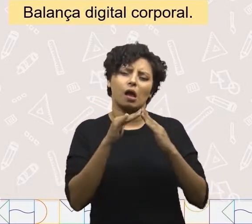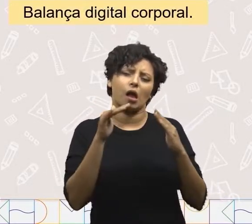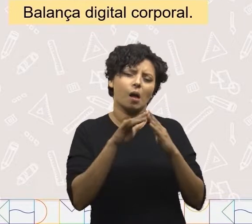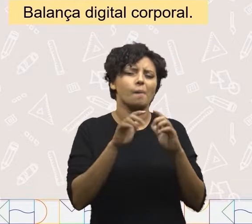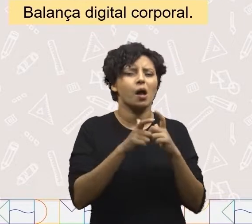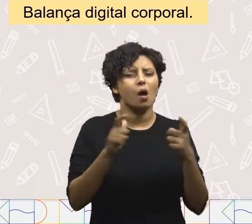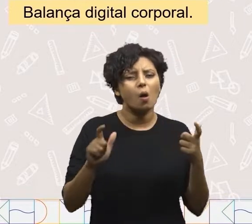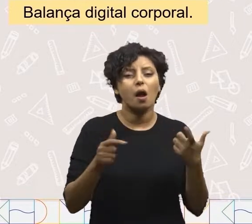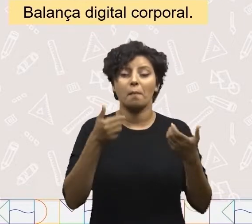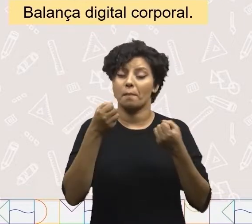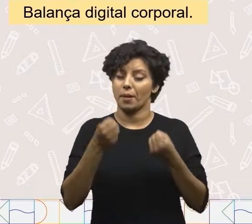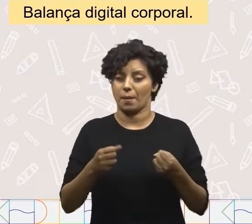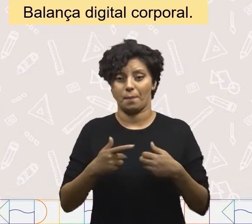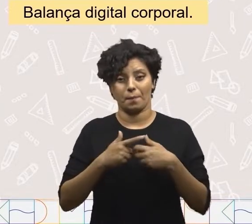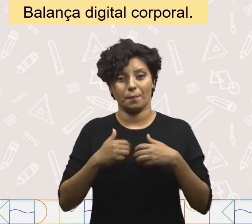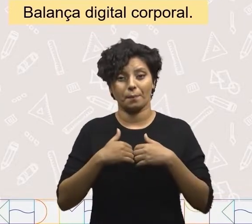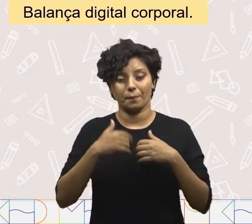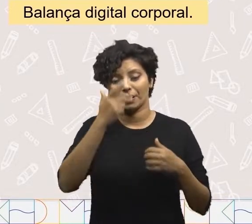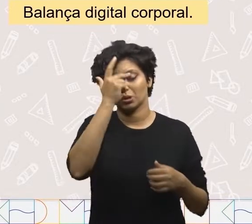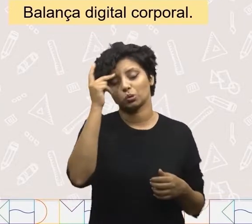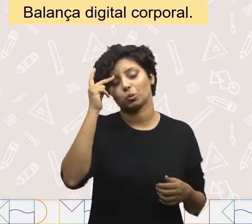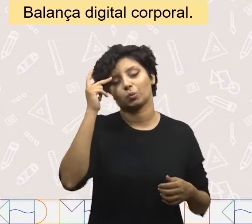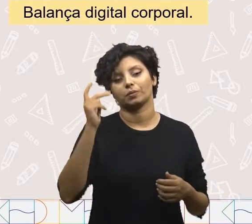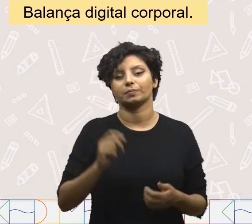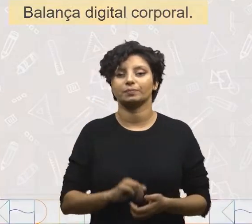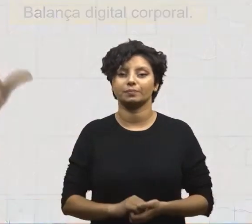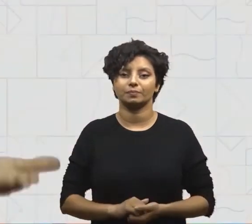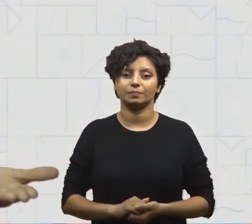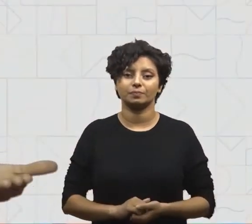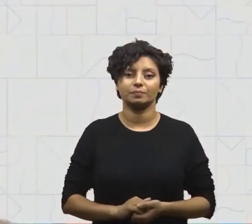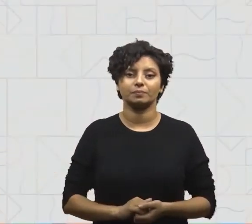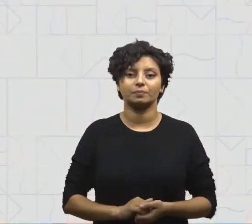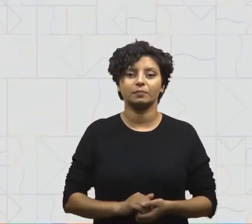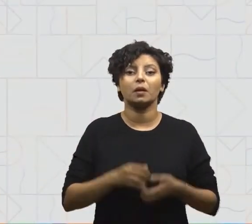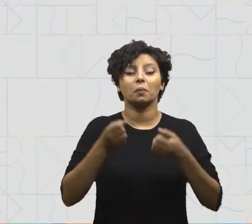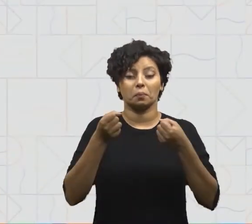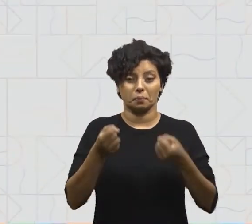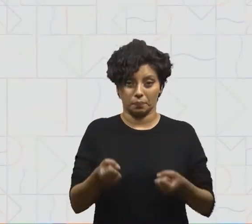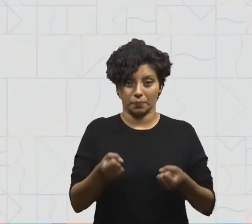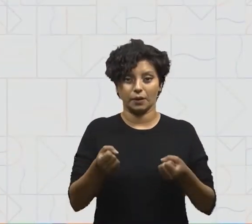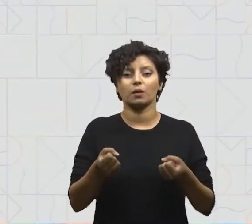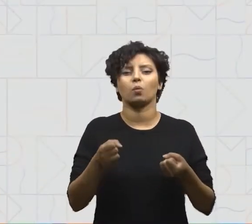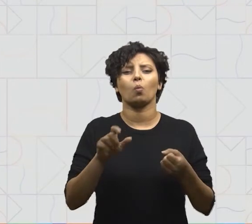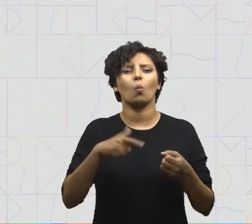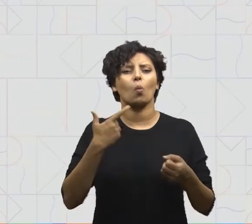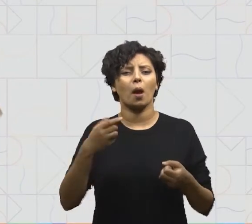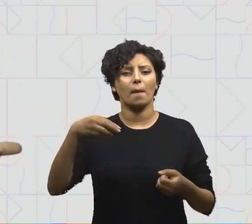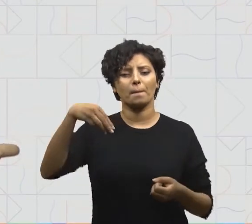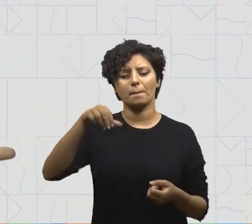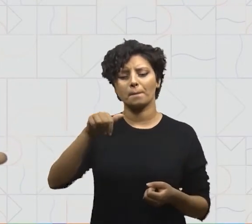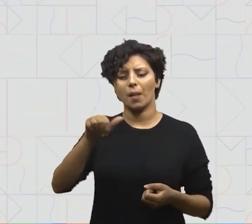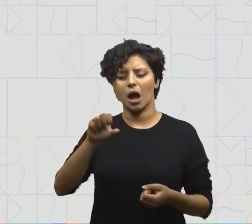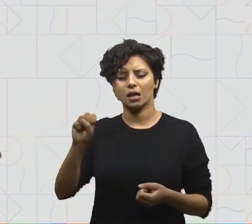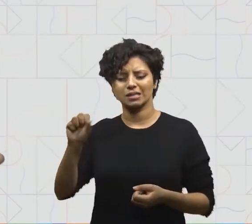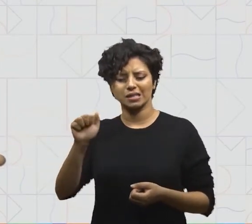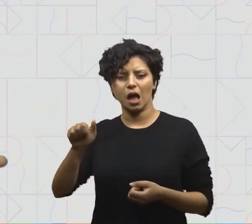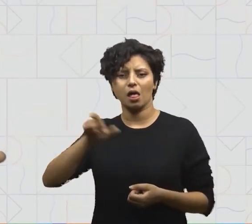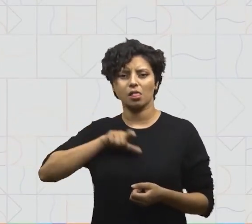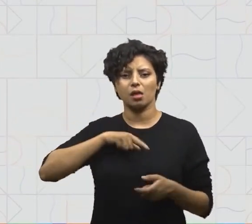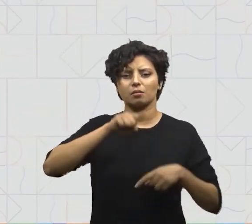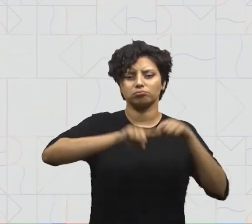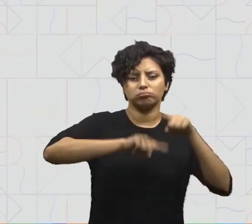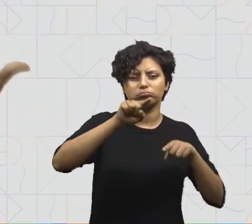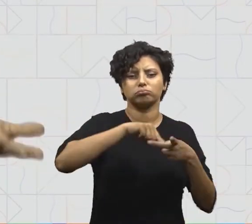geralmente usada em casa pelas pessoas. Para medir a quantidade de massa dos objetos, dos